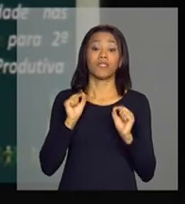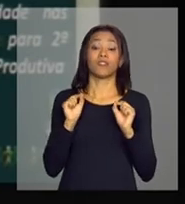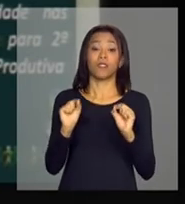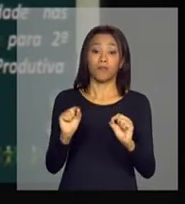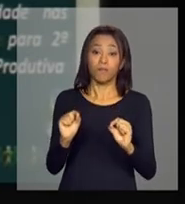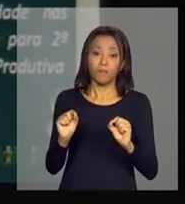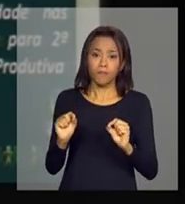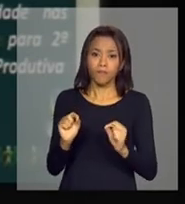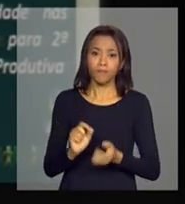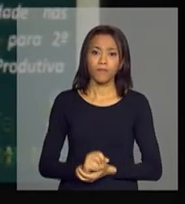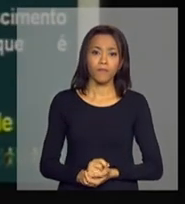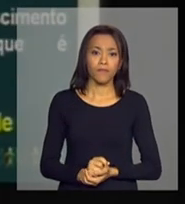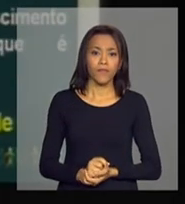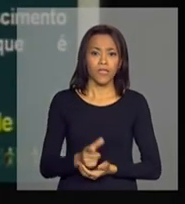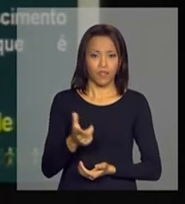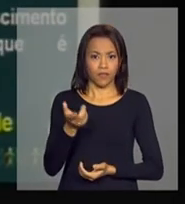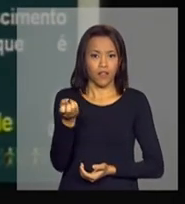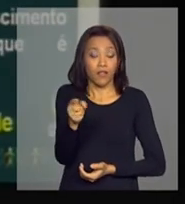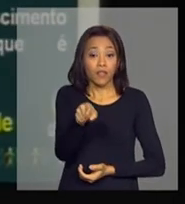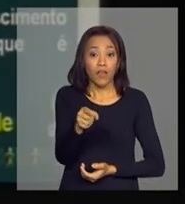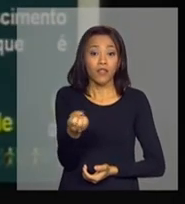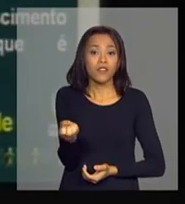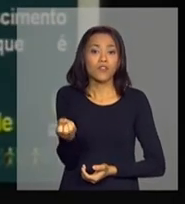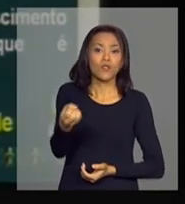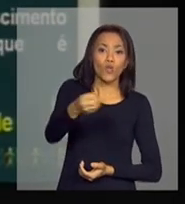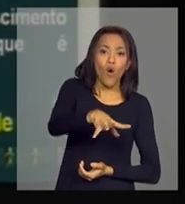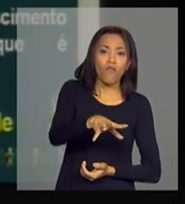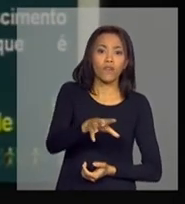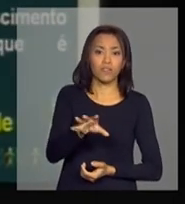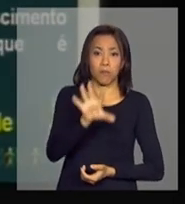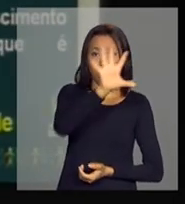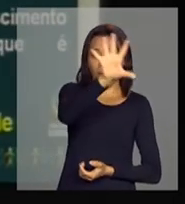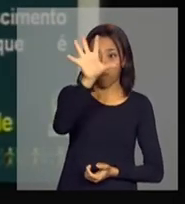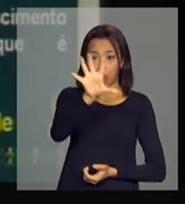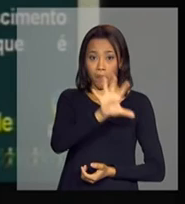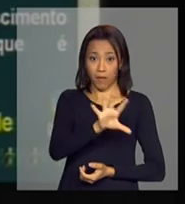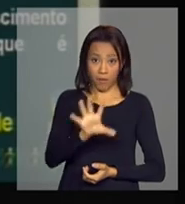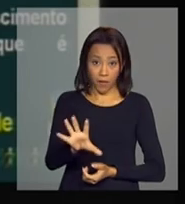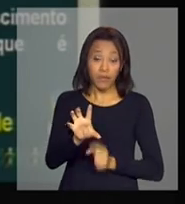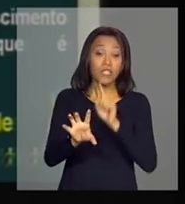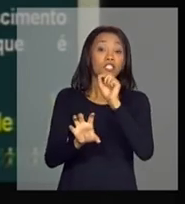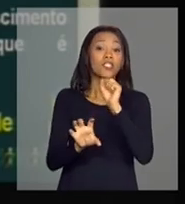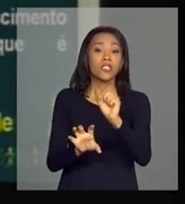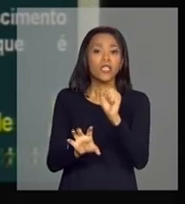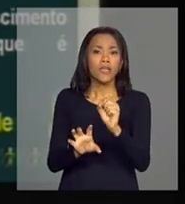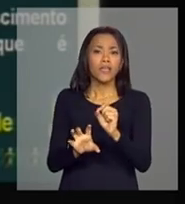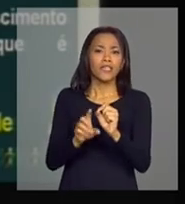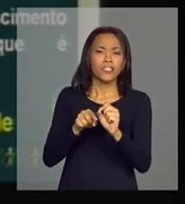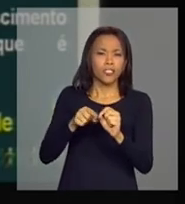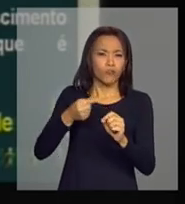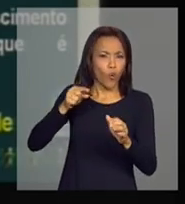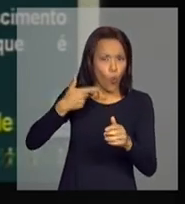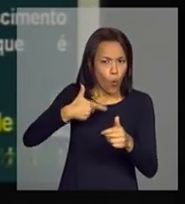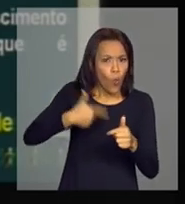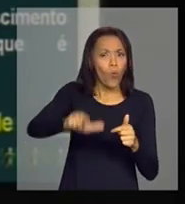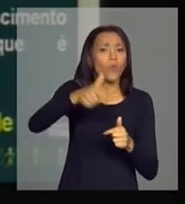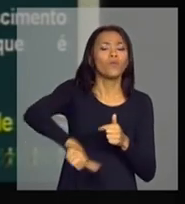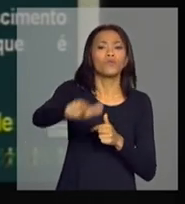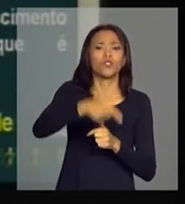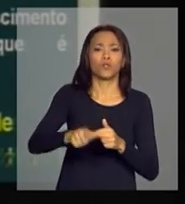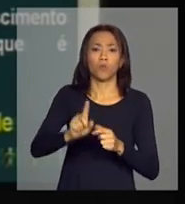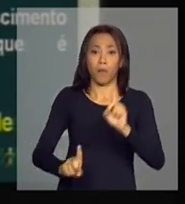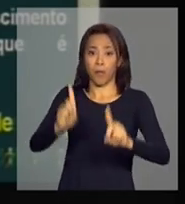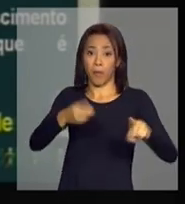colocada exatamente nessas novas regiões, de aprofundar a competitividade e o crescimento